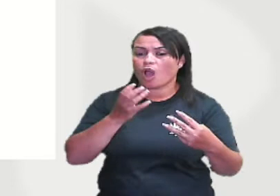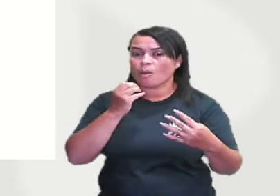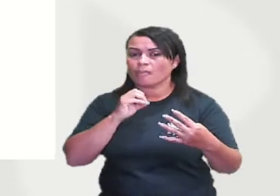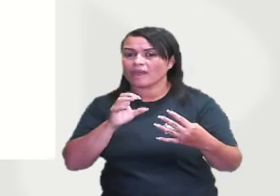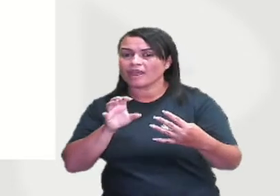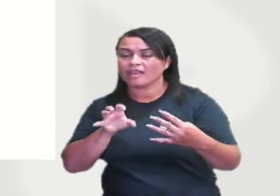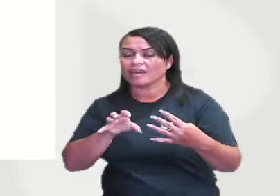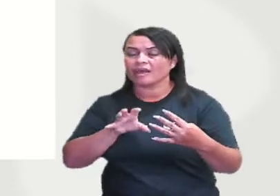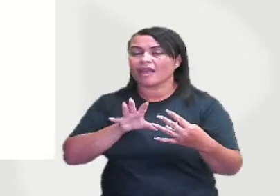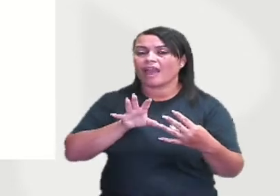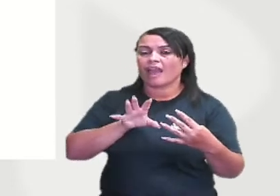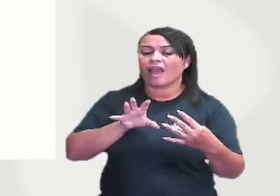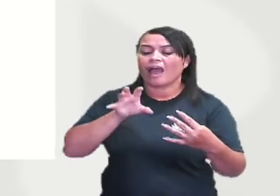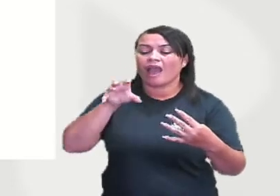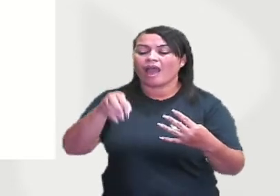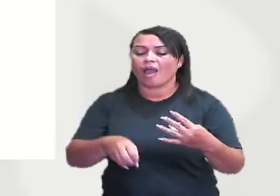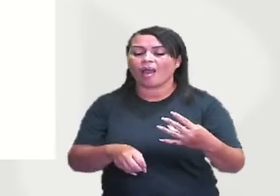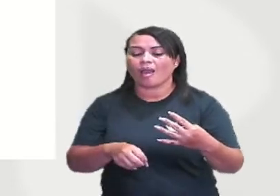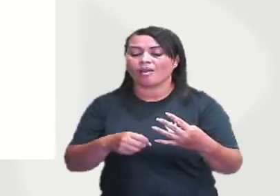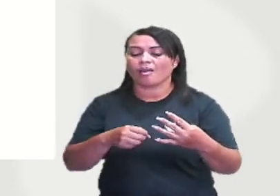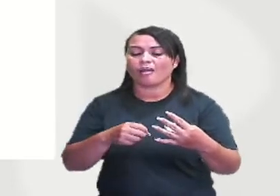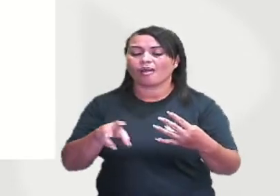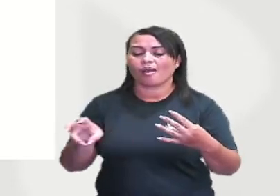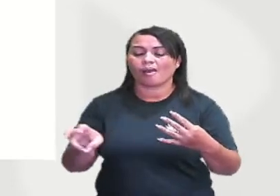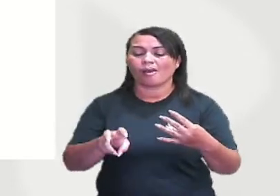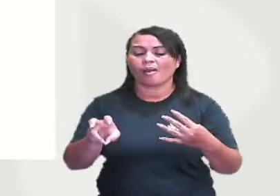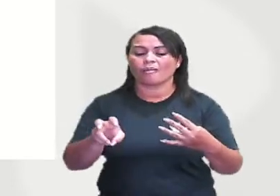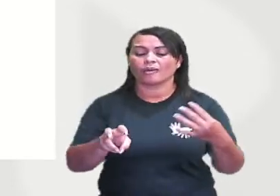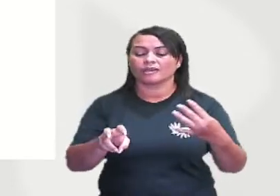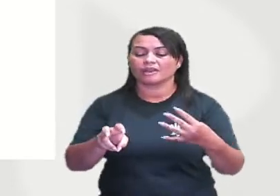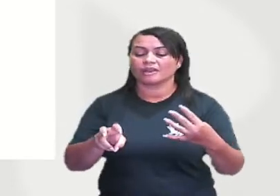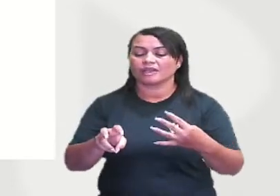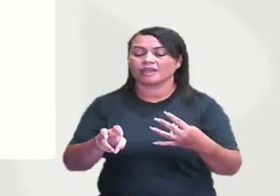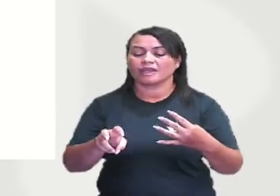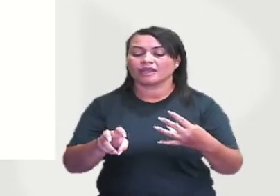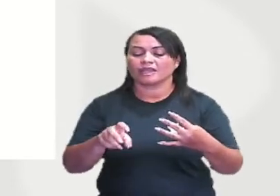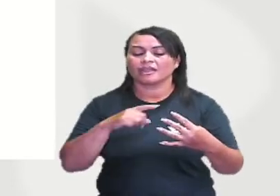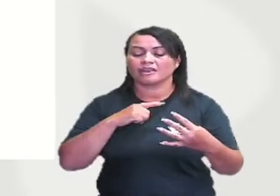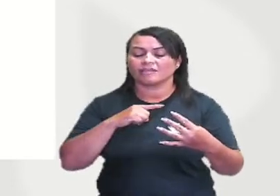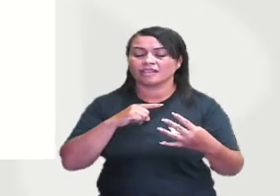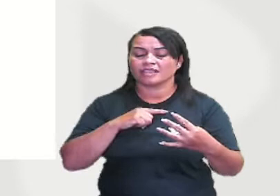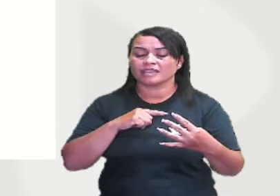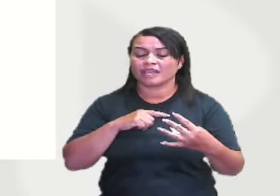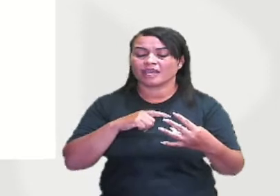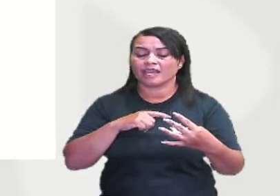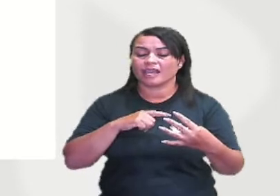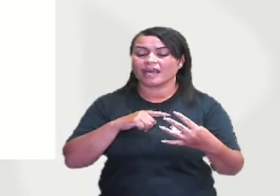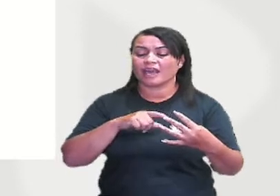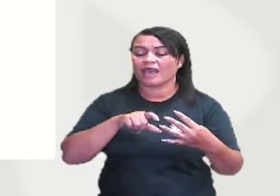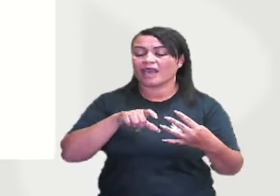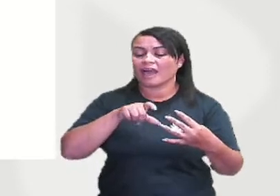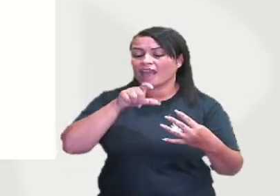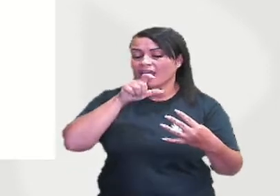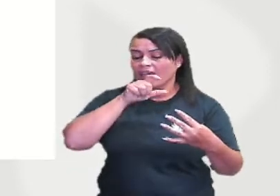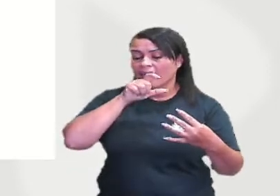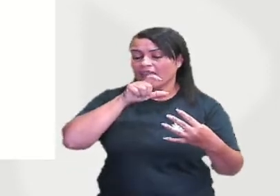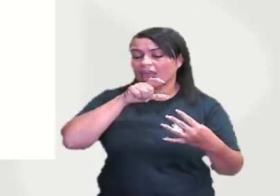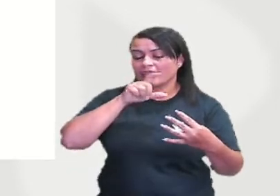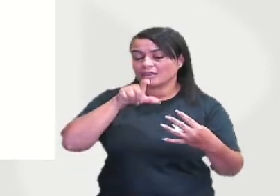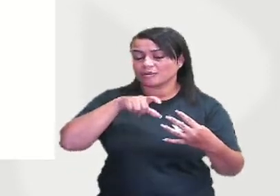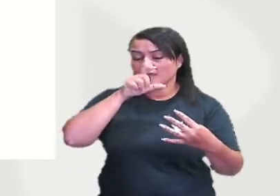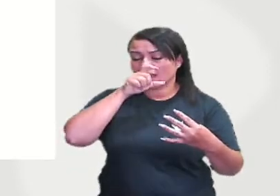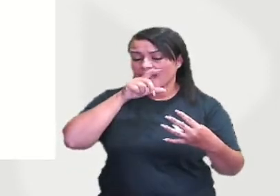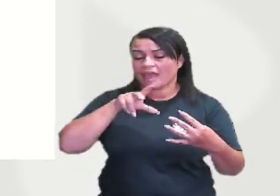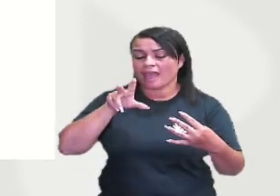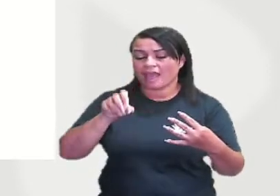uma consumidora quaternária e depois essa águia, vai cumprir, depois que